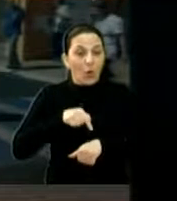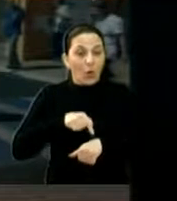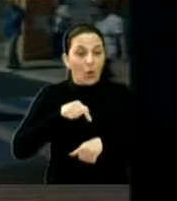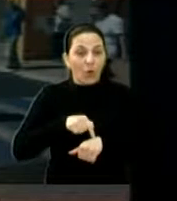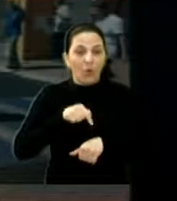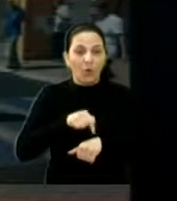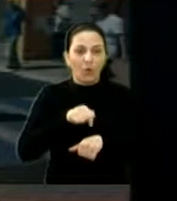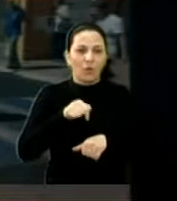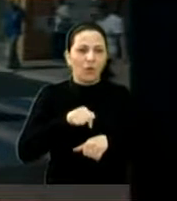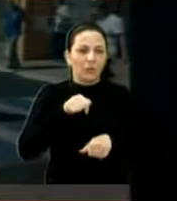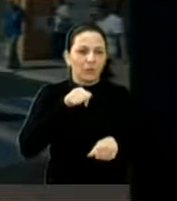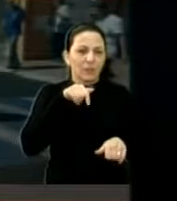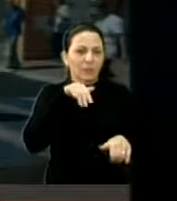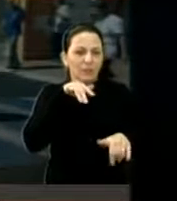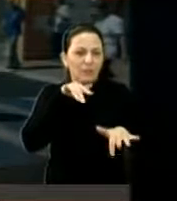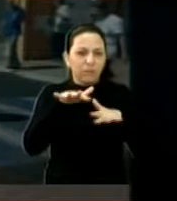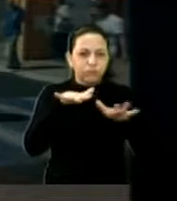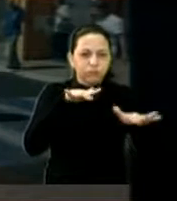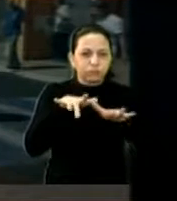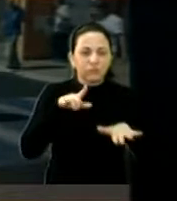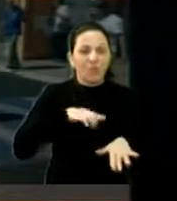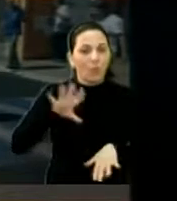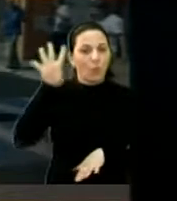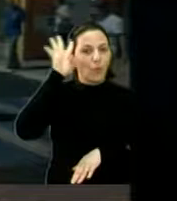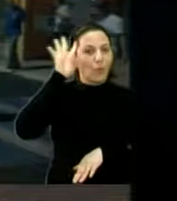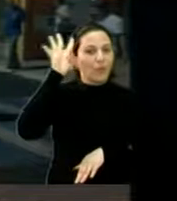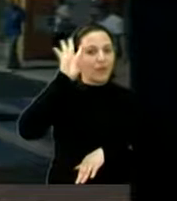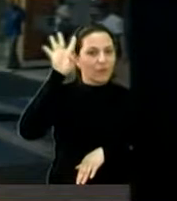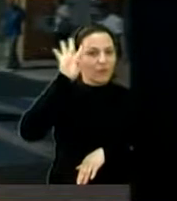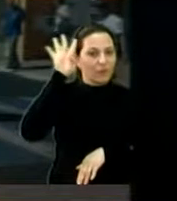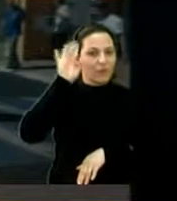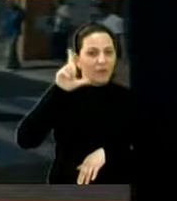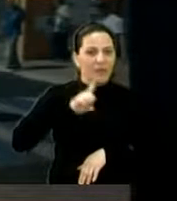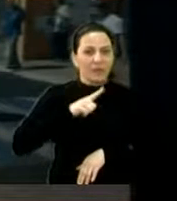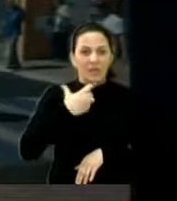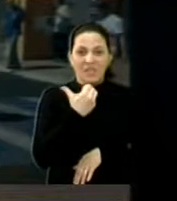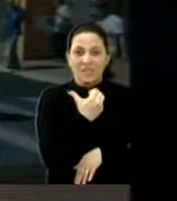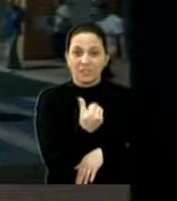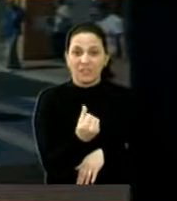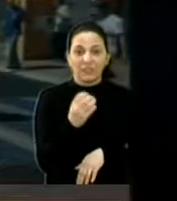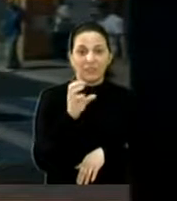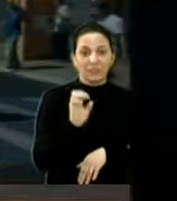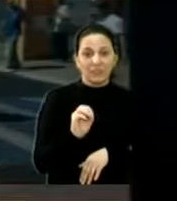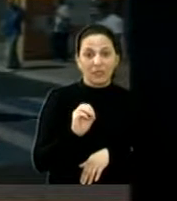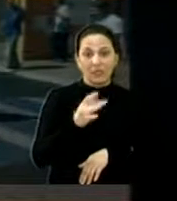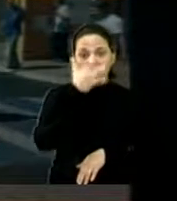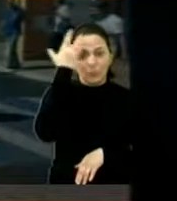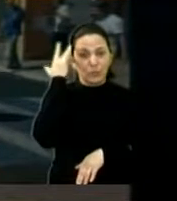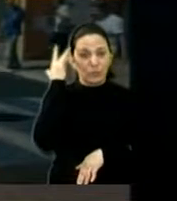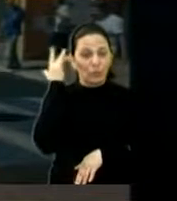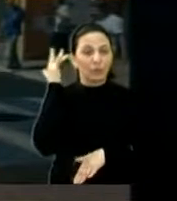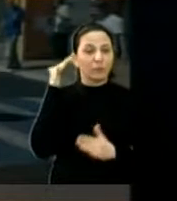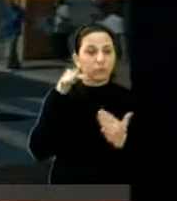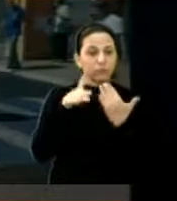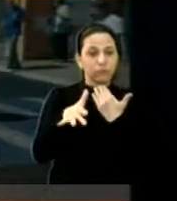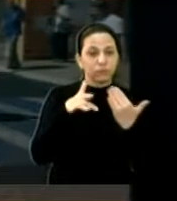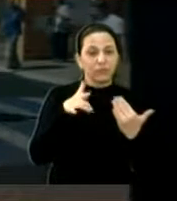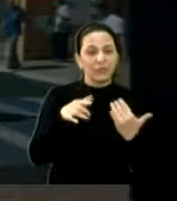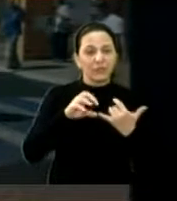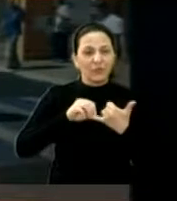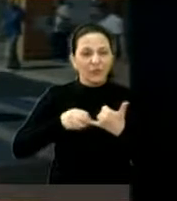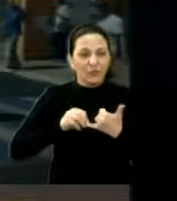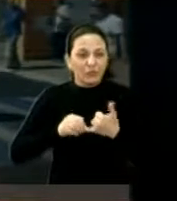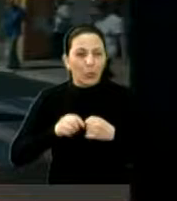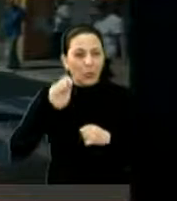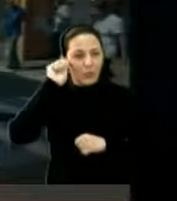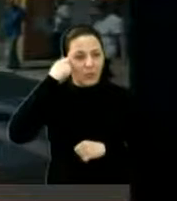movimentado ali. Inclusive, ali de quarta-feira, passa ali mais ou menos 600 pessoas, porque é feijoada e todo mundo vai ali no